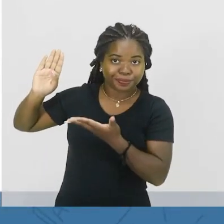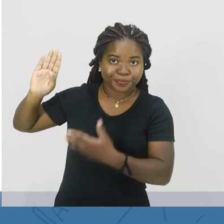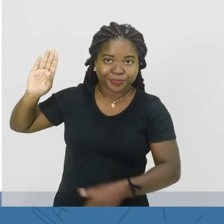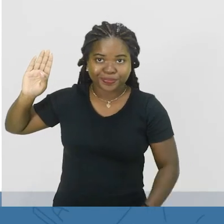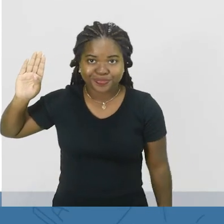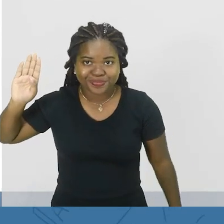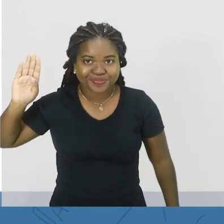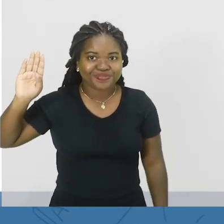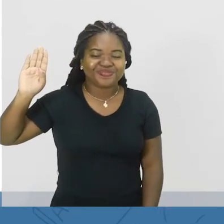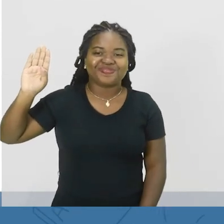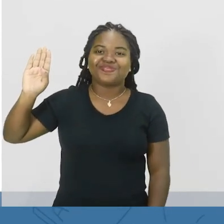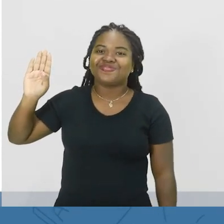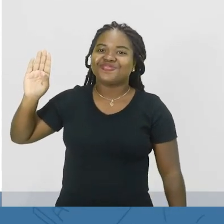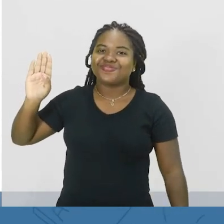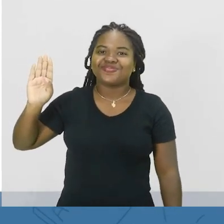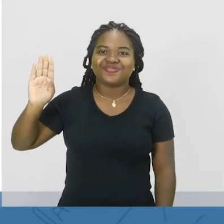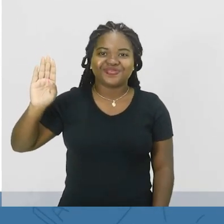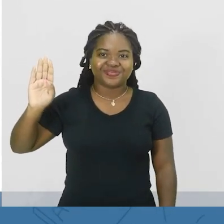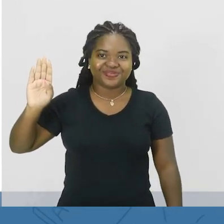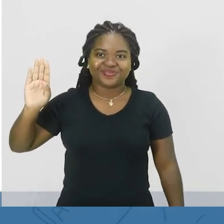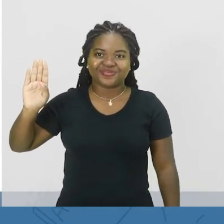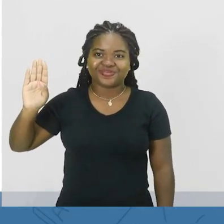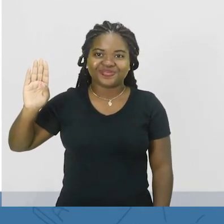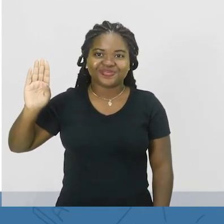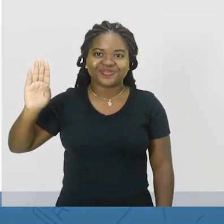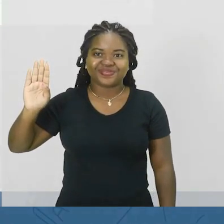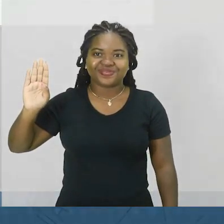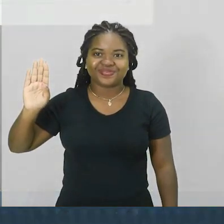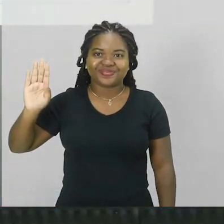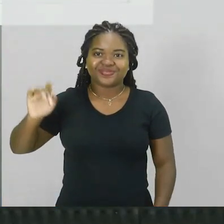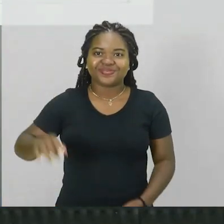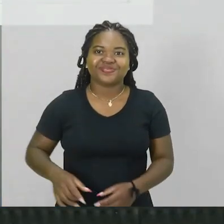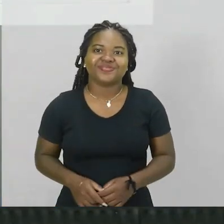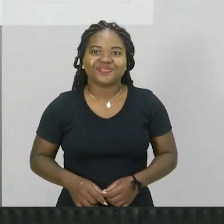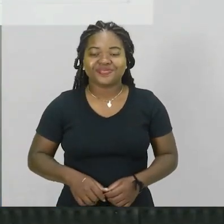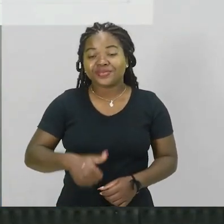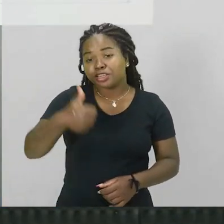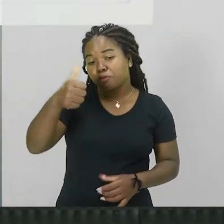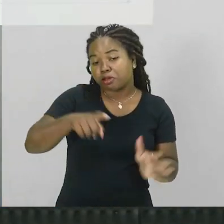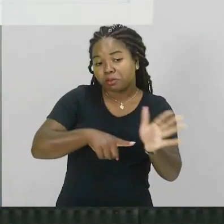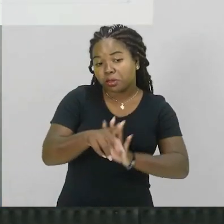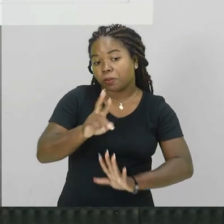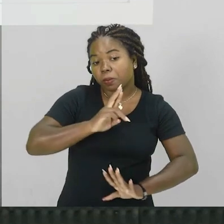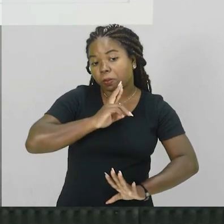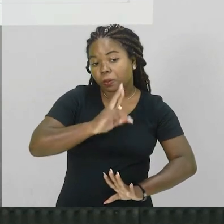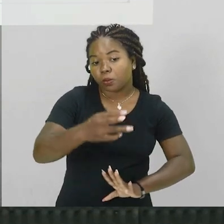Então, B, refração. Certo? Então, primeira questão